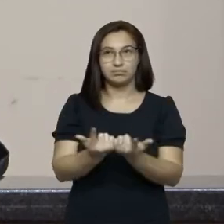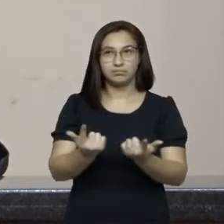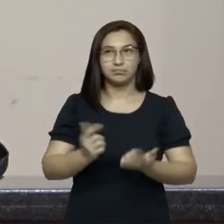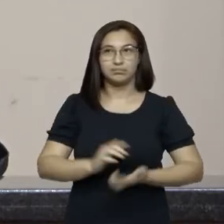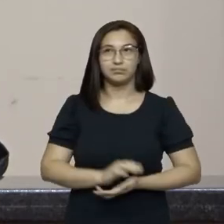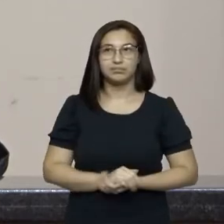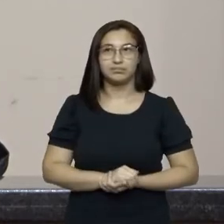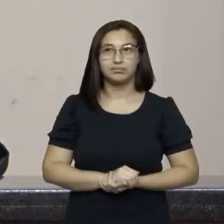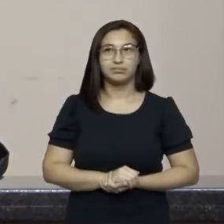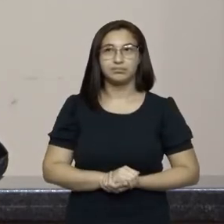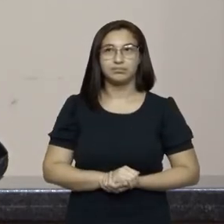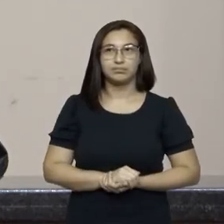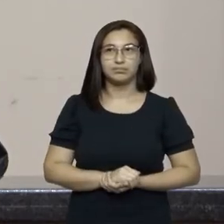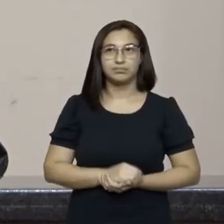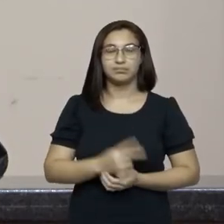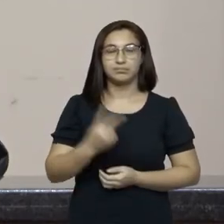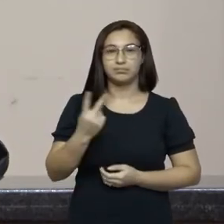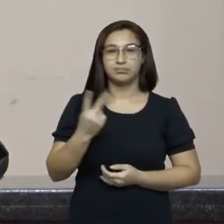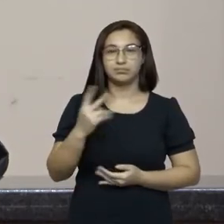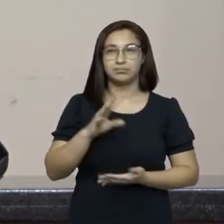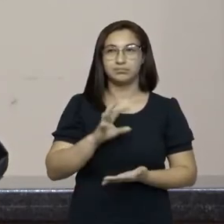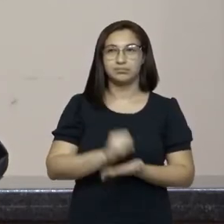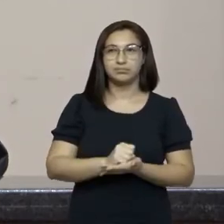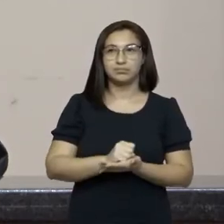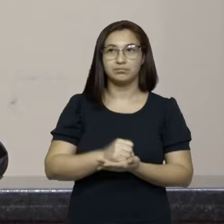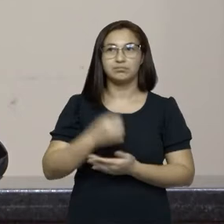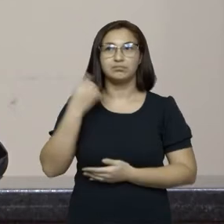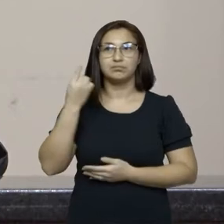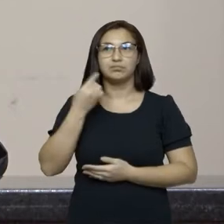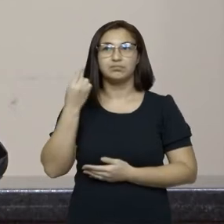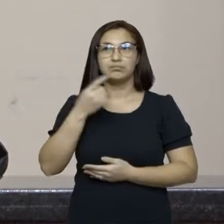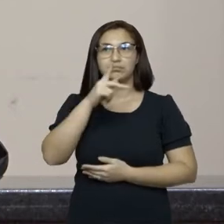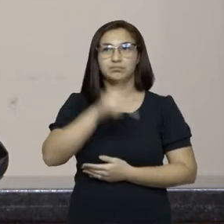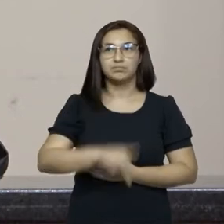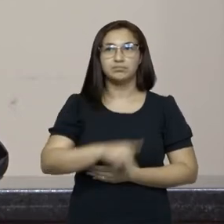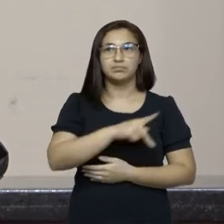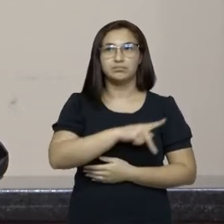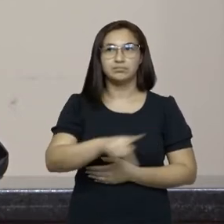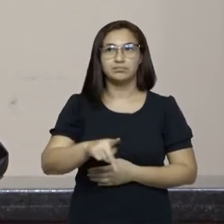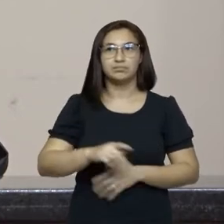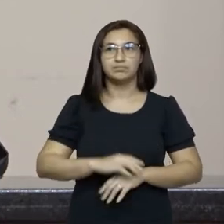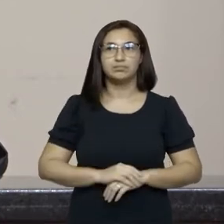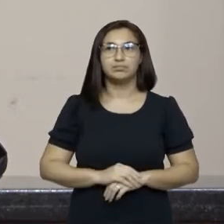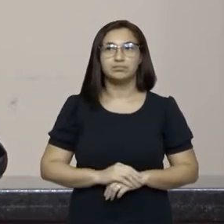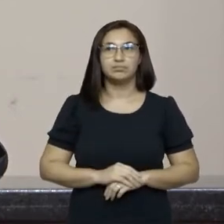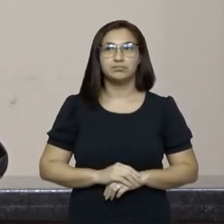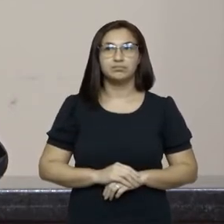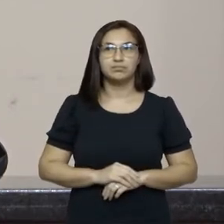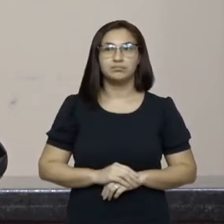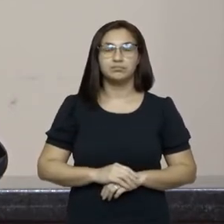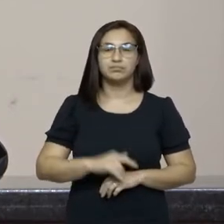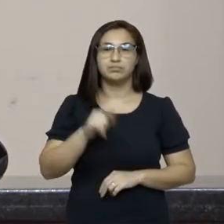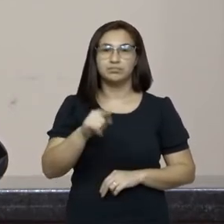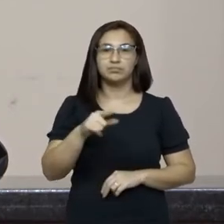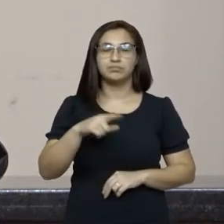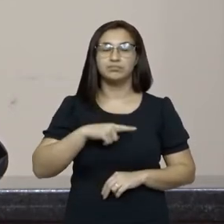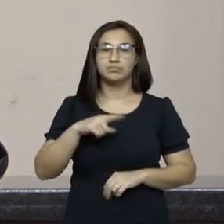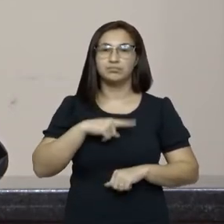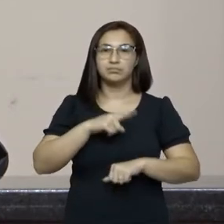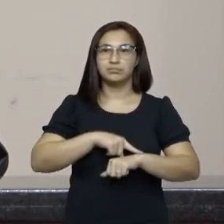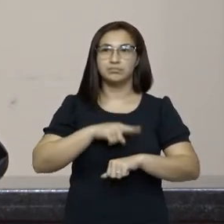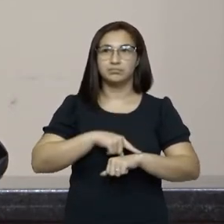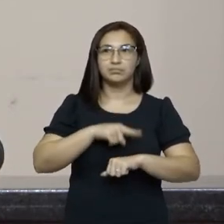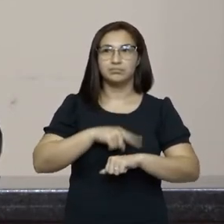Segundo inscrito para falar, deputado Padre Pedro Baldeceira, Vossa Excelência, tenho tempo